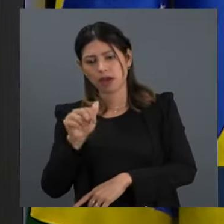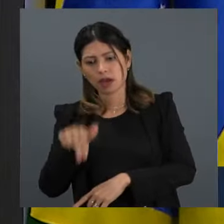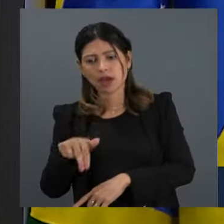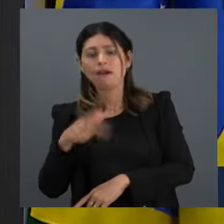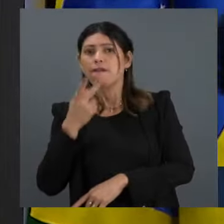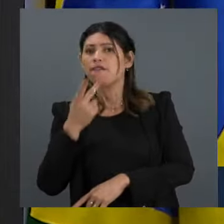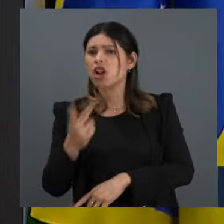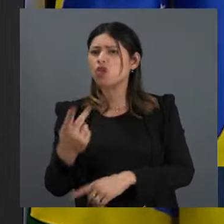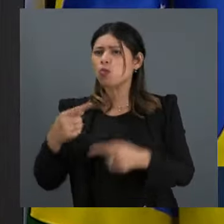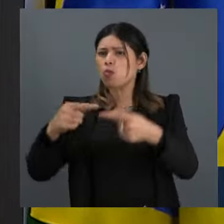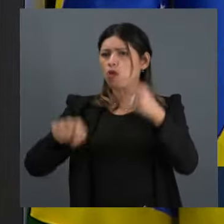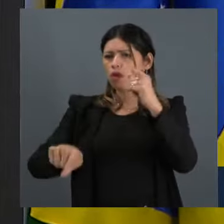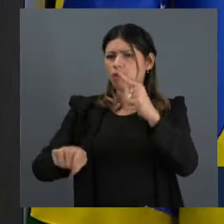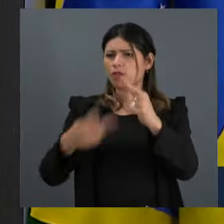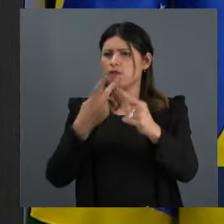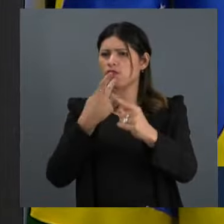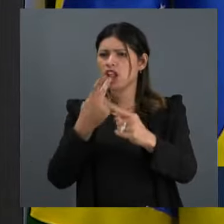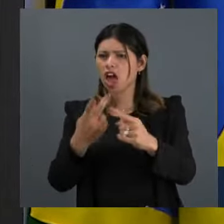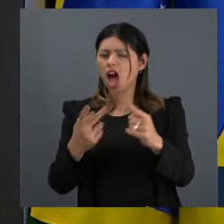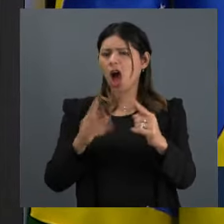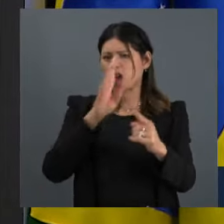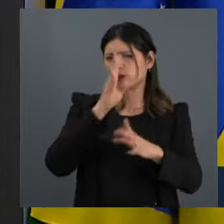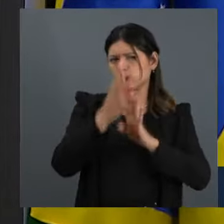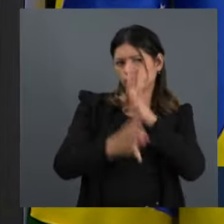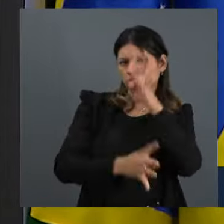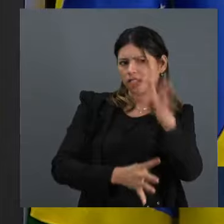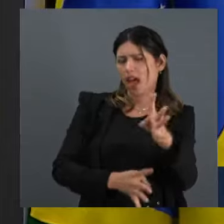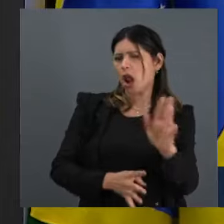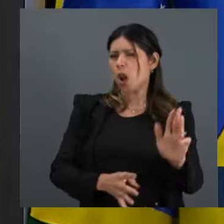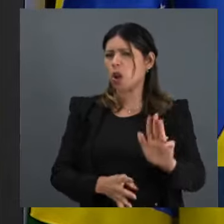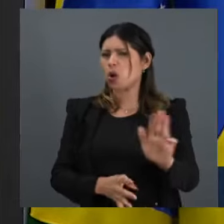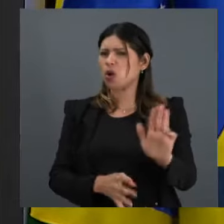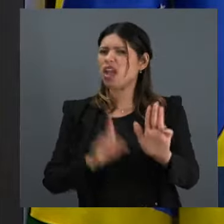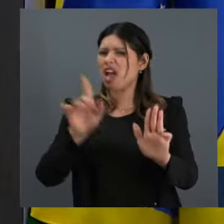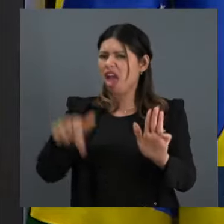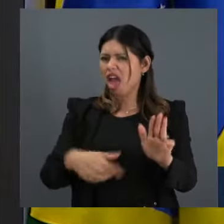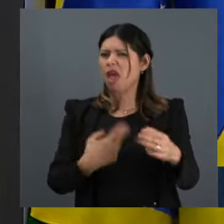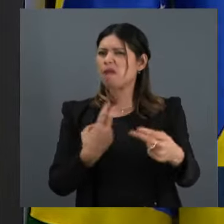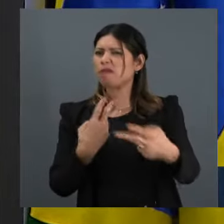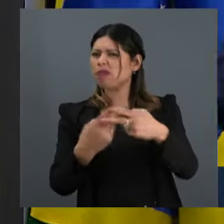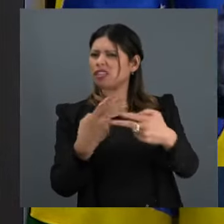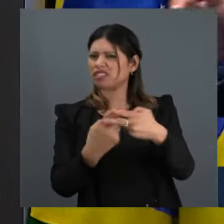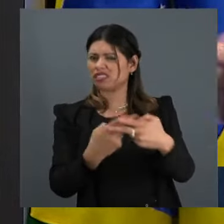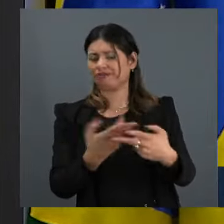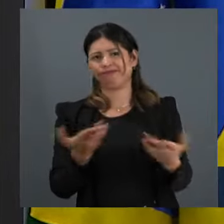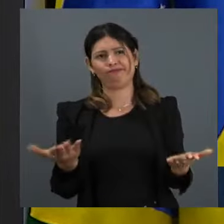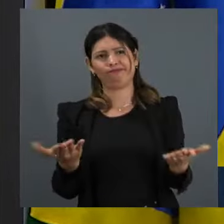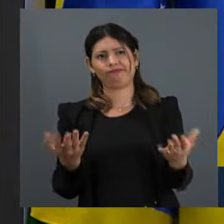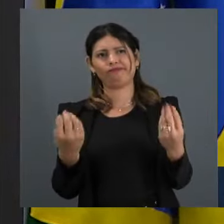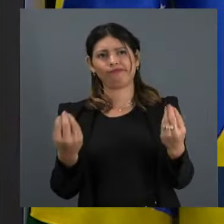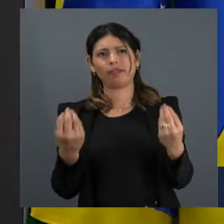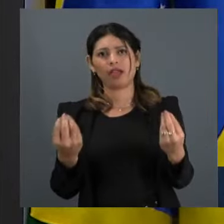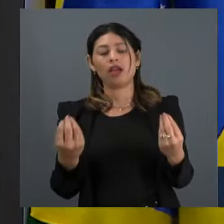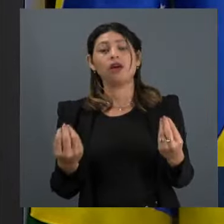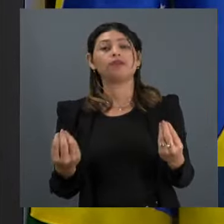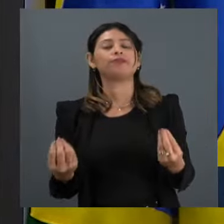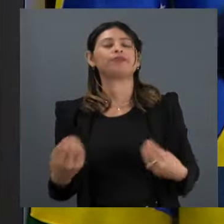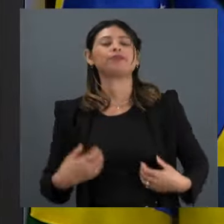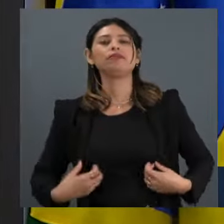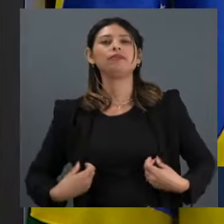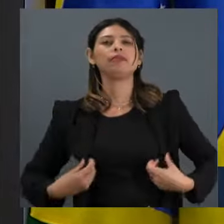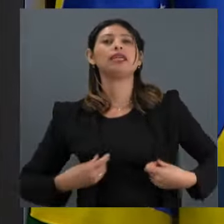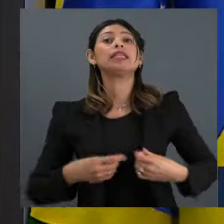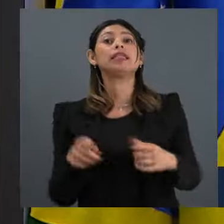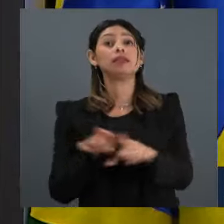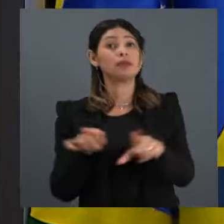ou corrupto. Isso depois de todos os gravíssimos escândalos, como os milhões do Mensalão